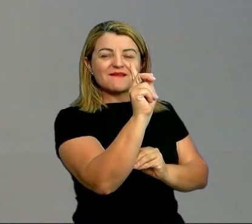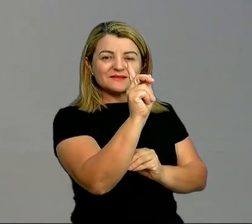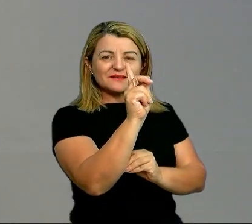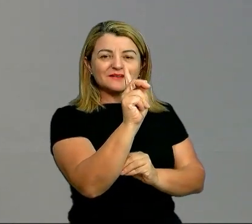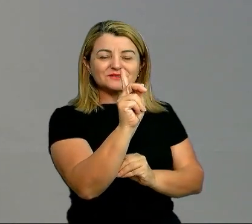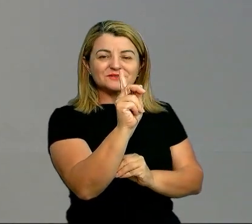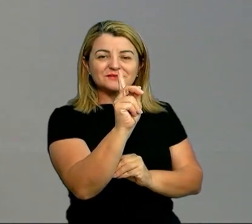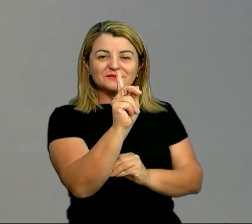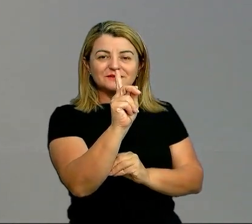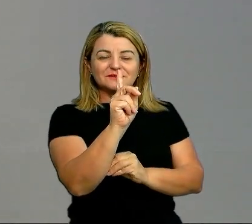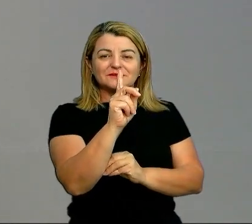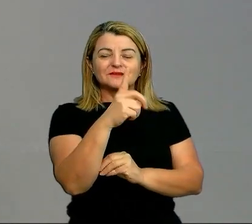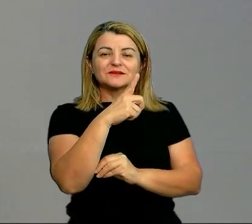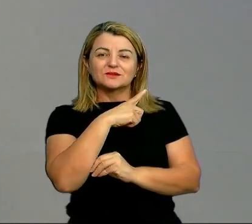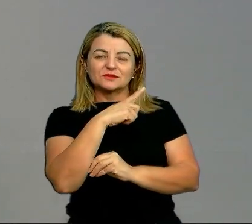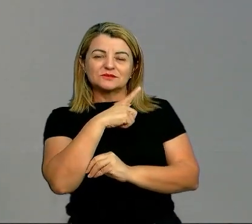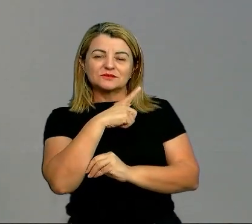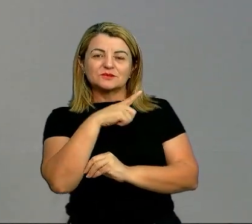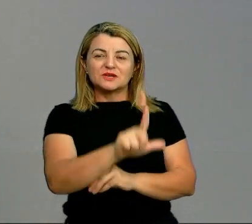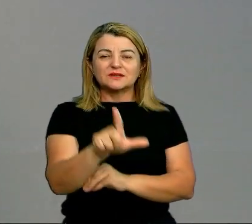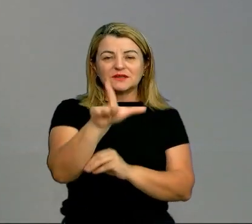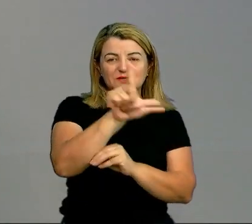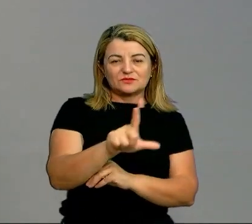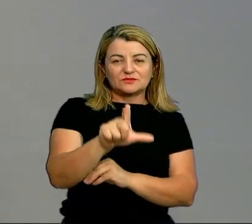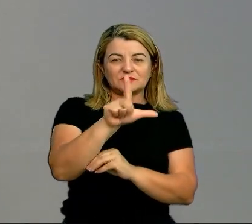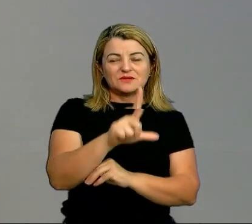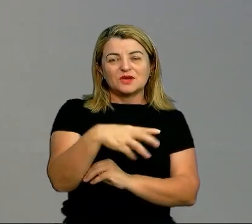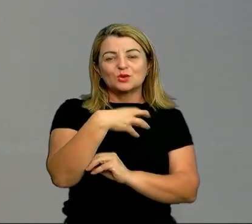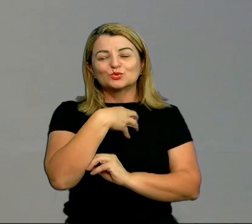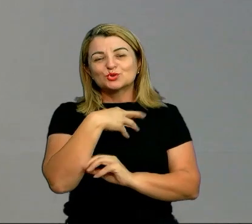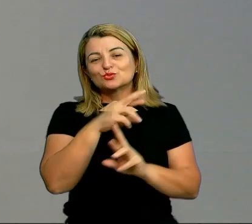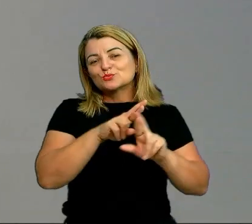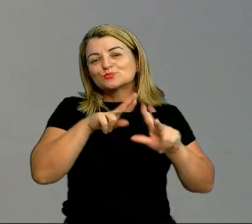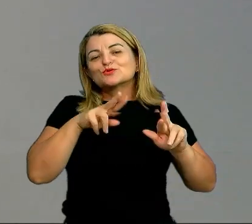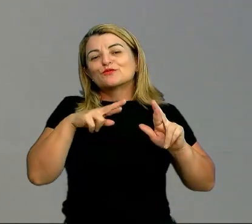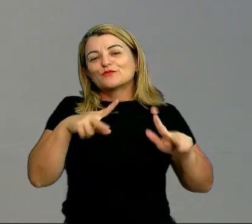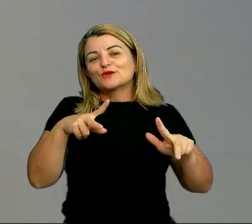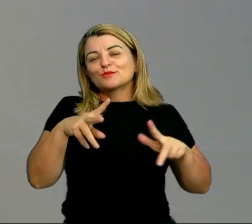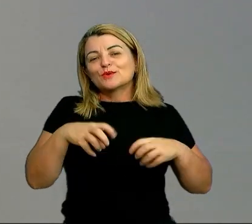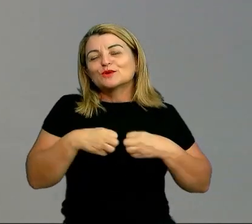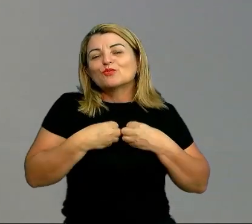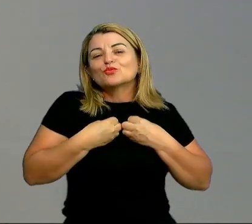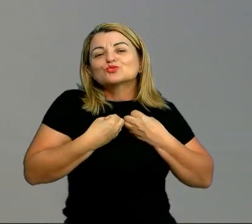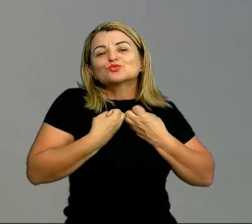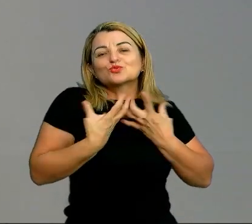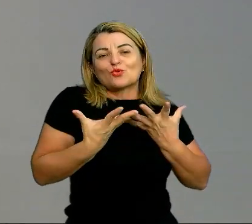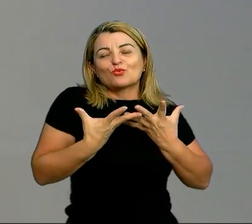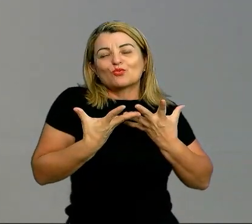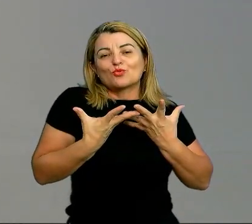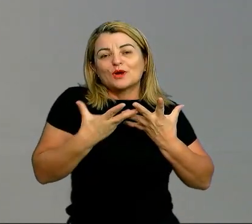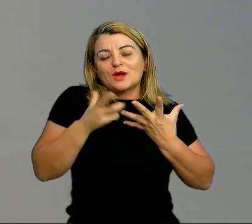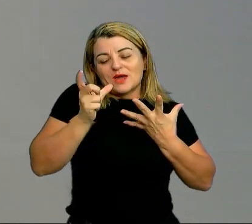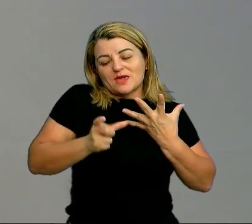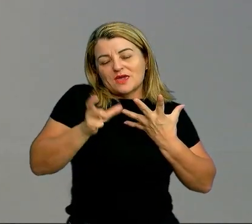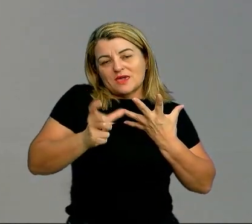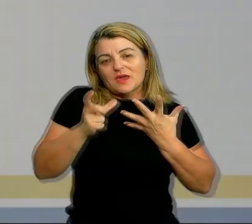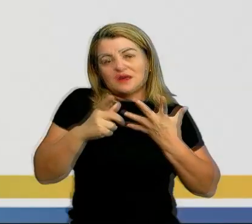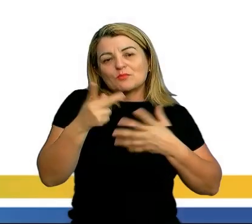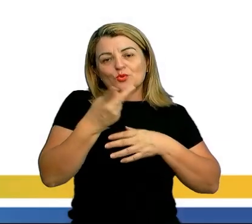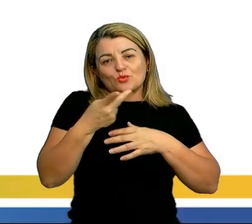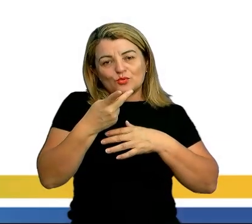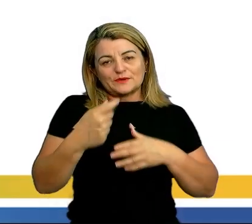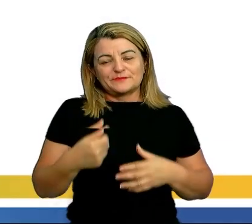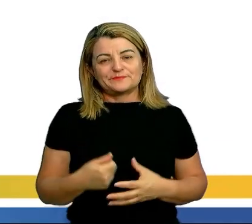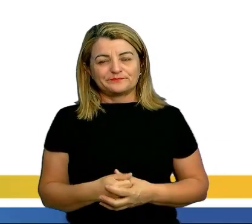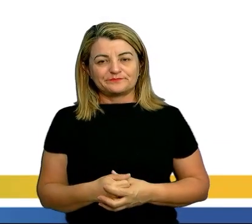das definições que nós temos de literatura, de forma diferente, para dar o tom que ele procura, para dar o tom que ele quer.